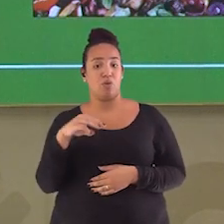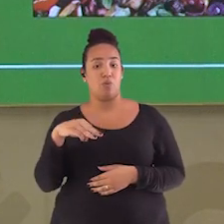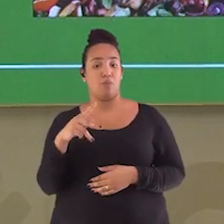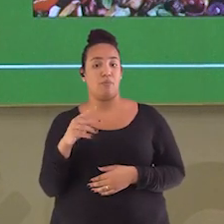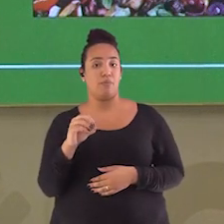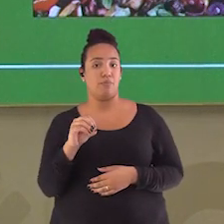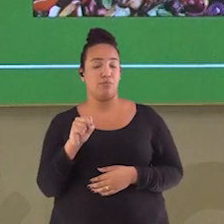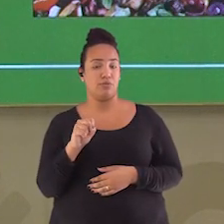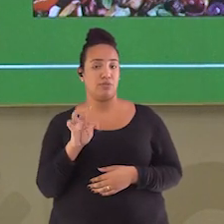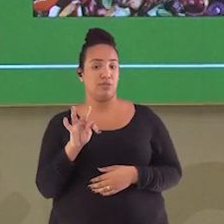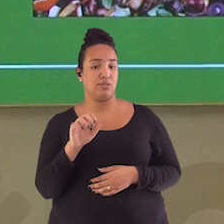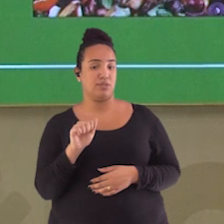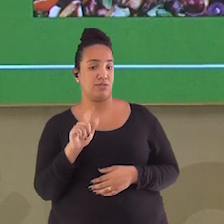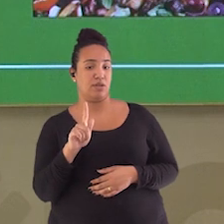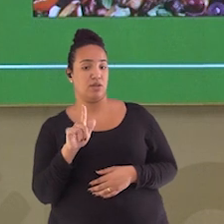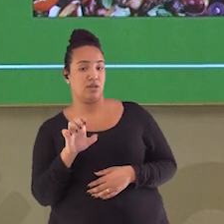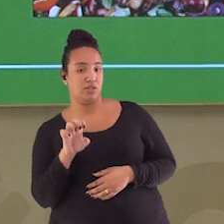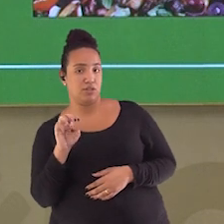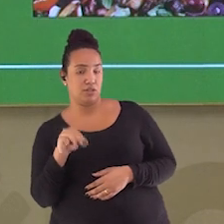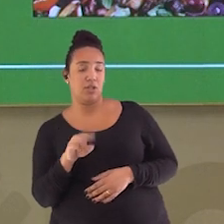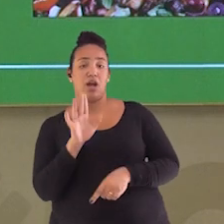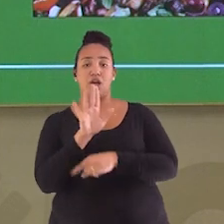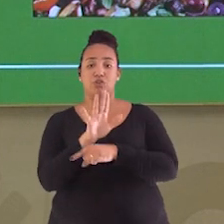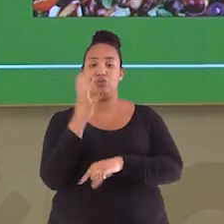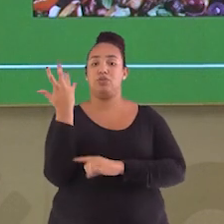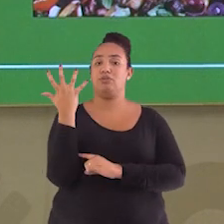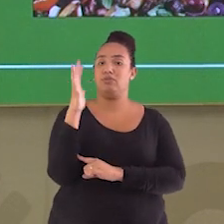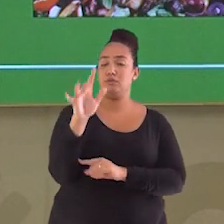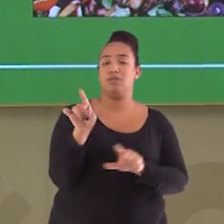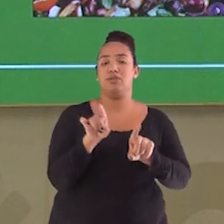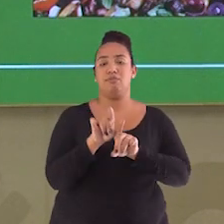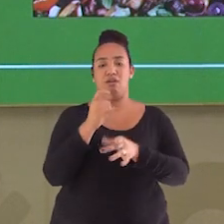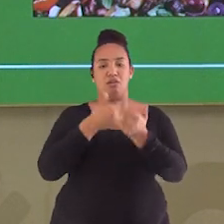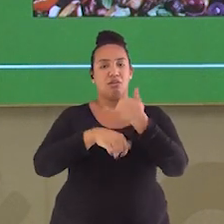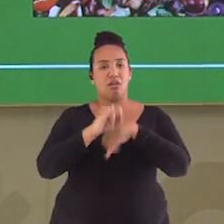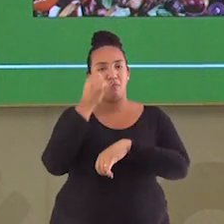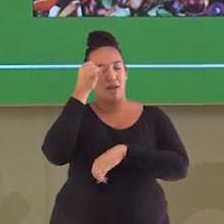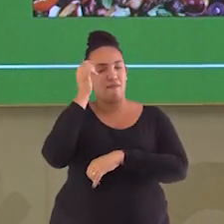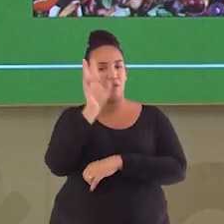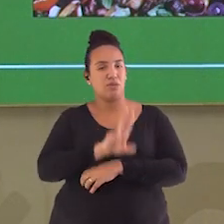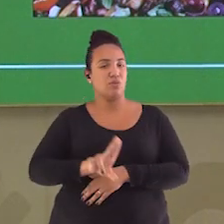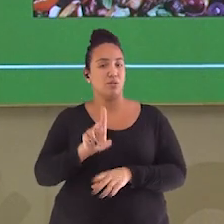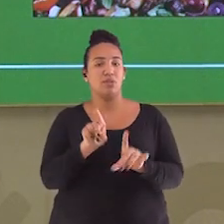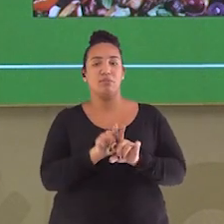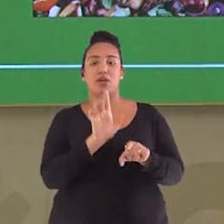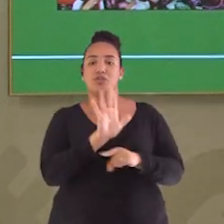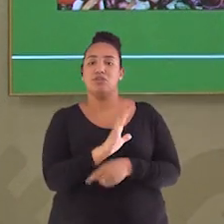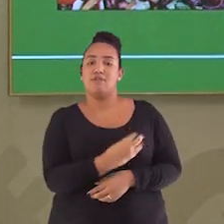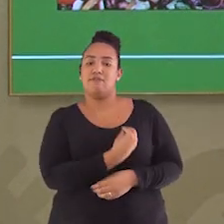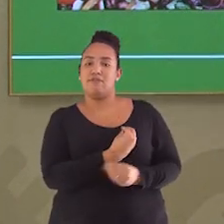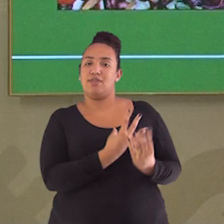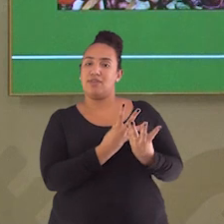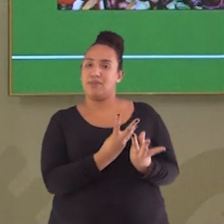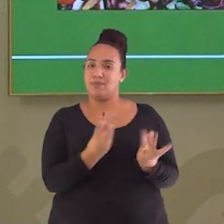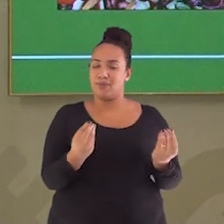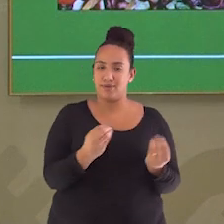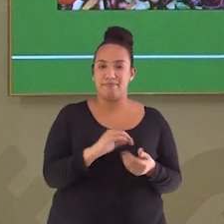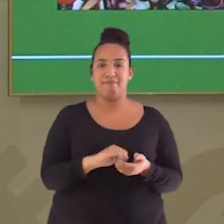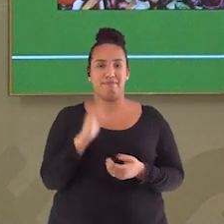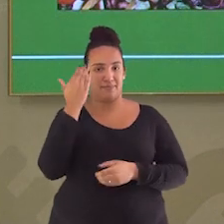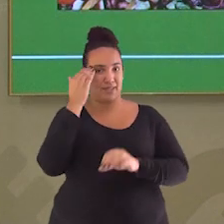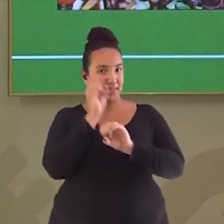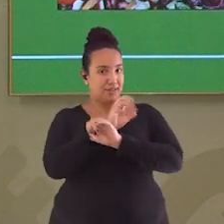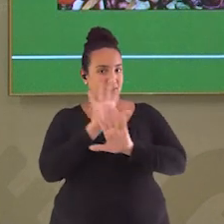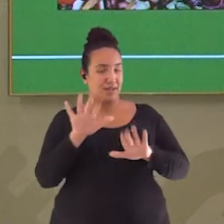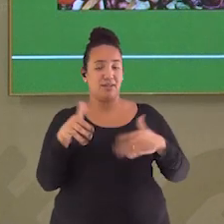de impactos ambientais, uso de agrotóxicos, contribuindo para uma melhor qualidade de vida da população. Entendido? Então, podem